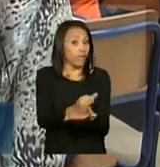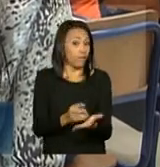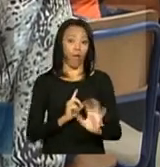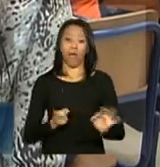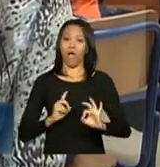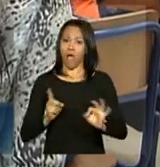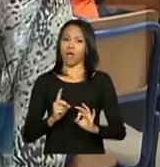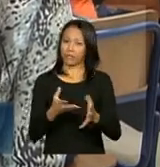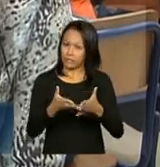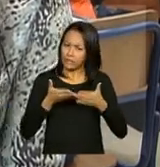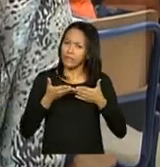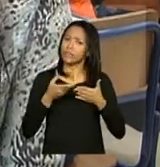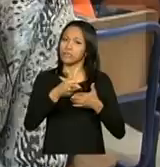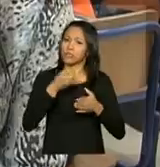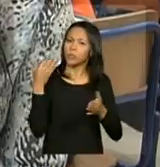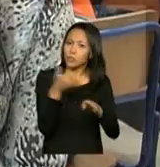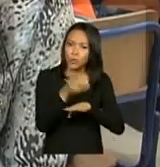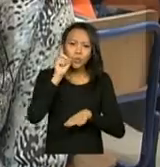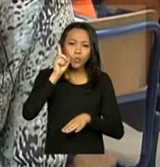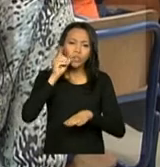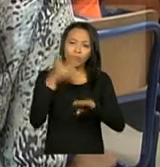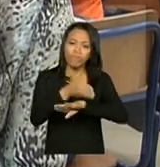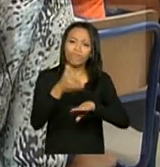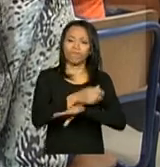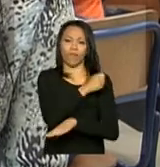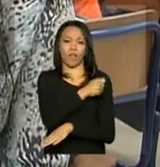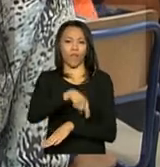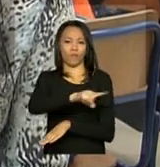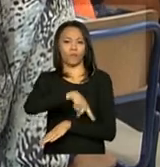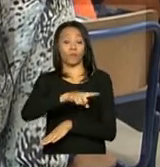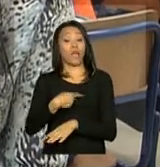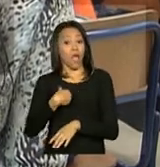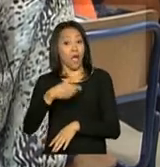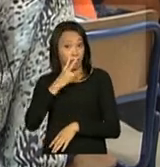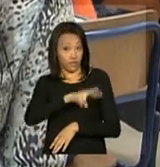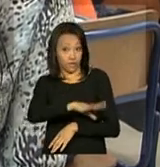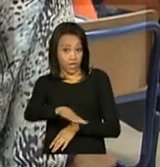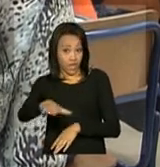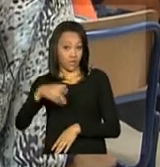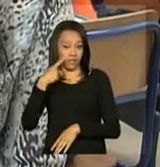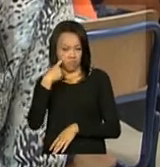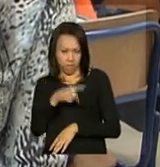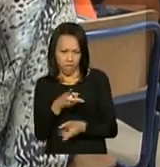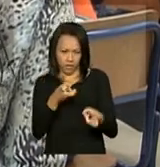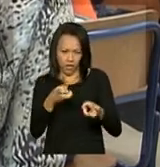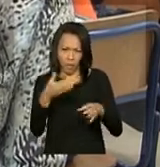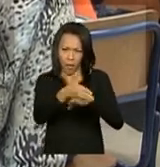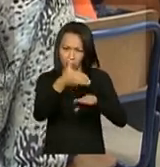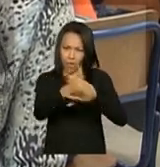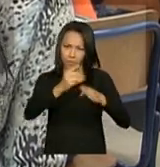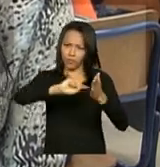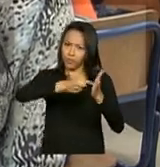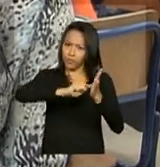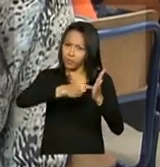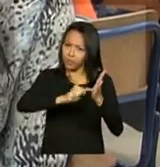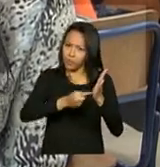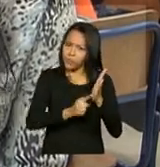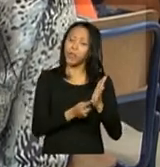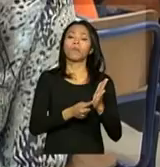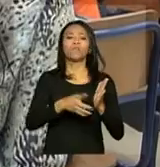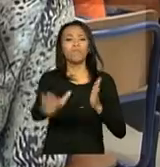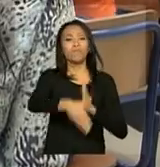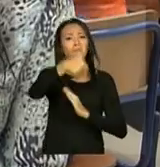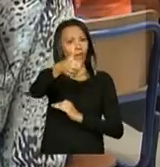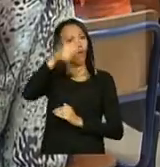frequentam as aulas todos os dias. O que a gente consegue perceber é que as crianças que têm a frequência maior, têm condições